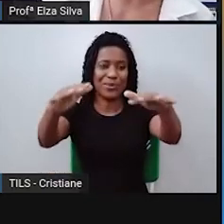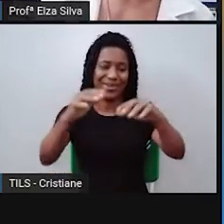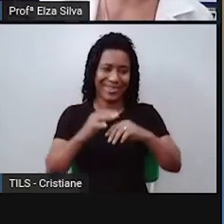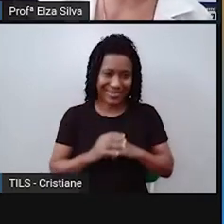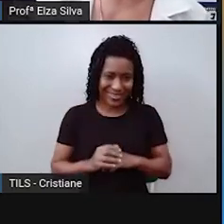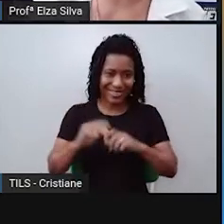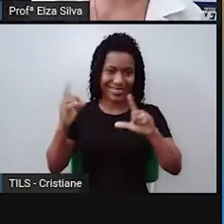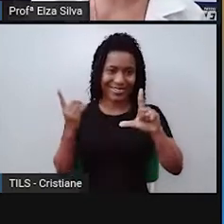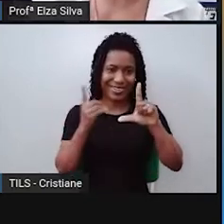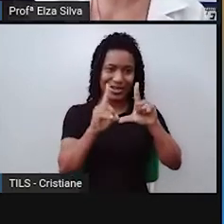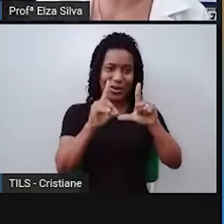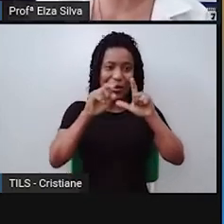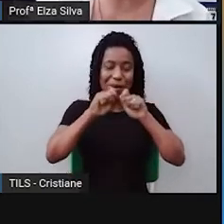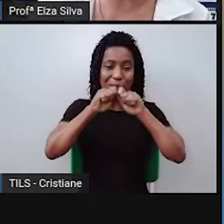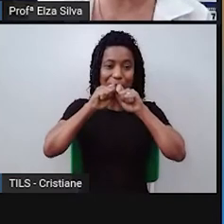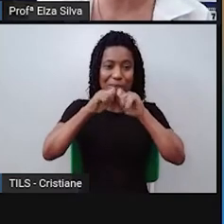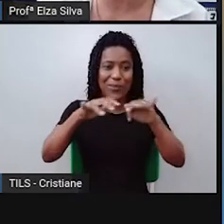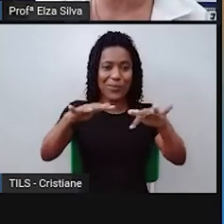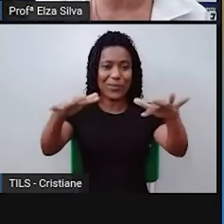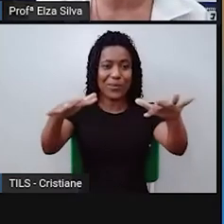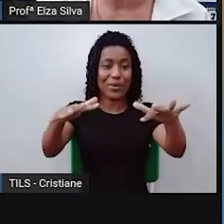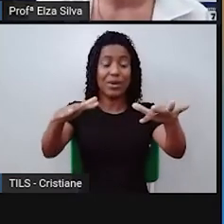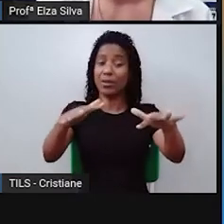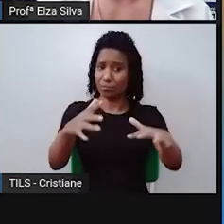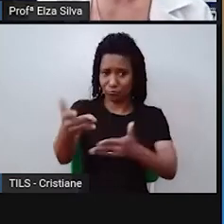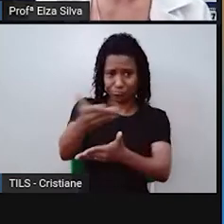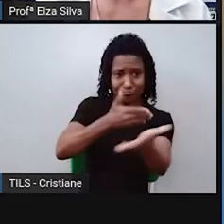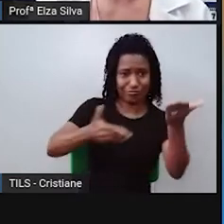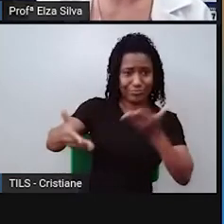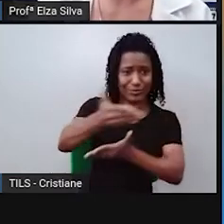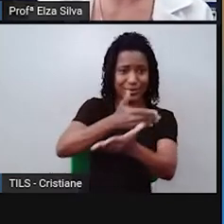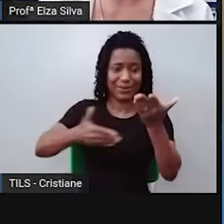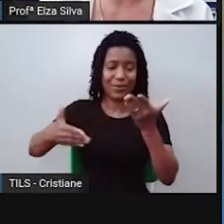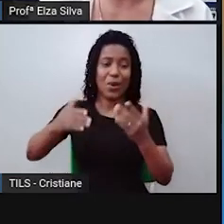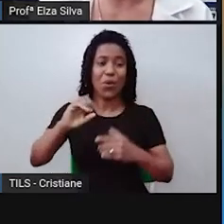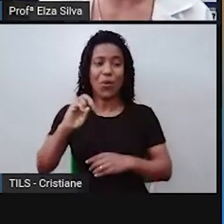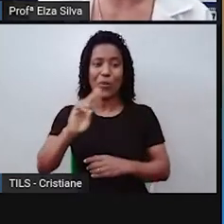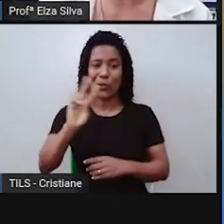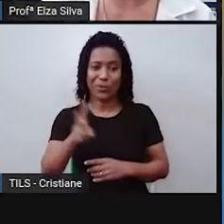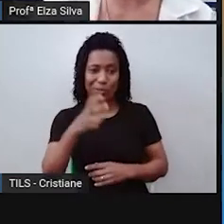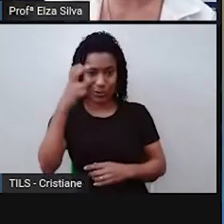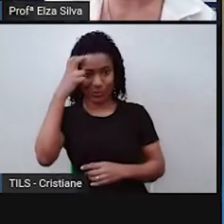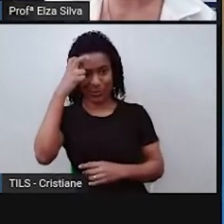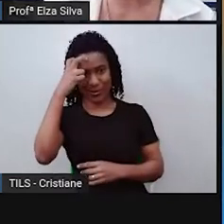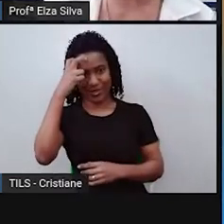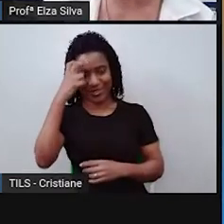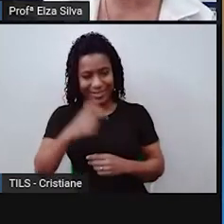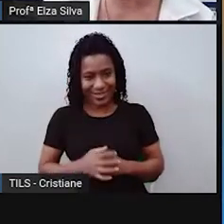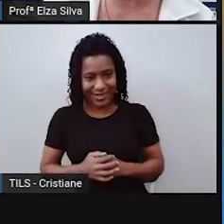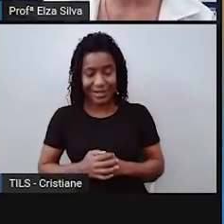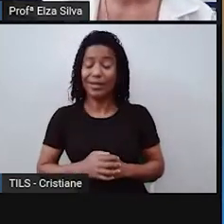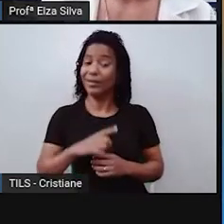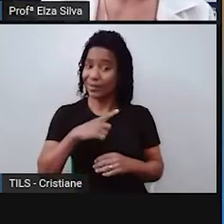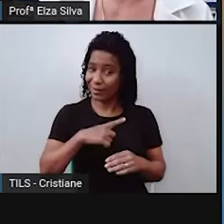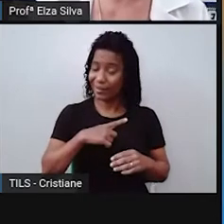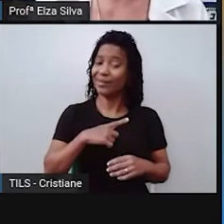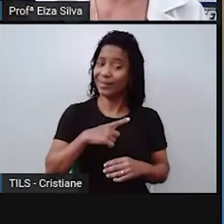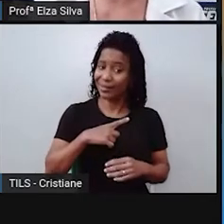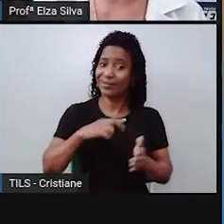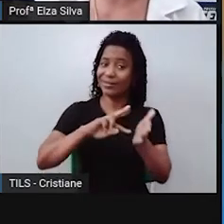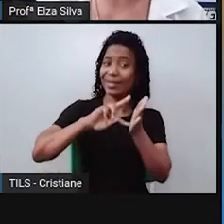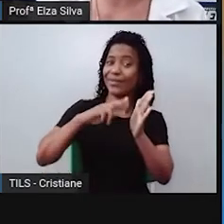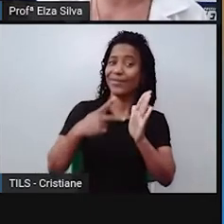pessoa para pessoa dentro de uma cultura e muitas vezes carrega um significado simbólico que